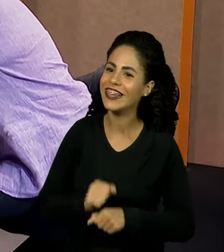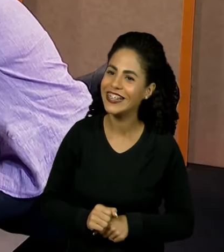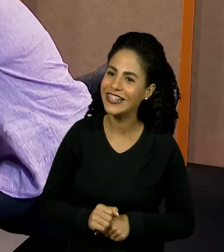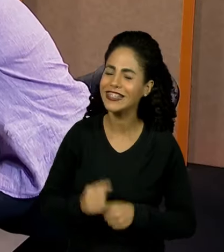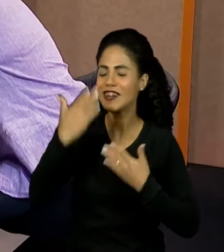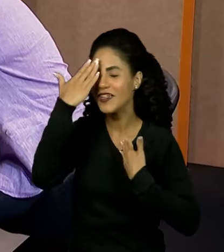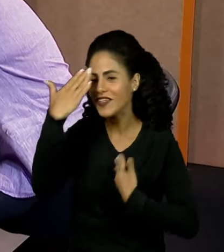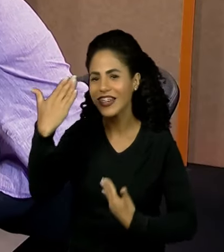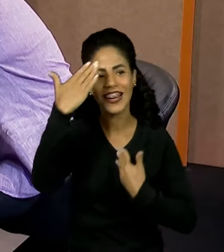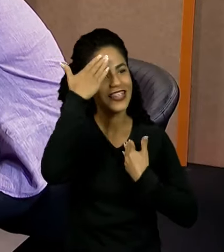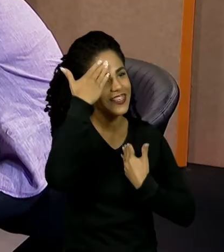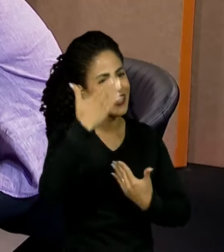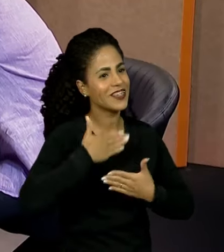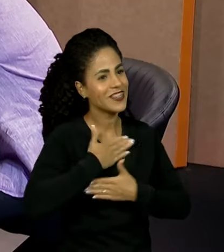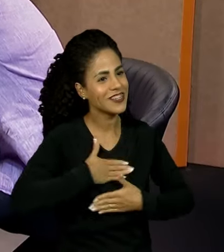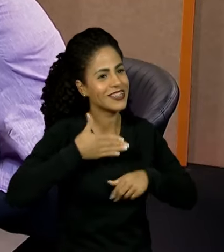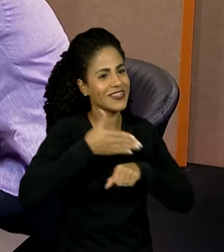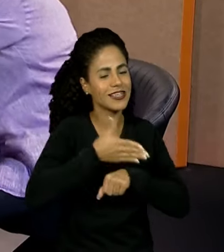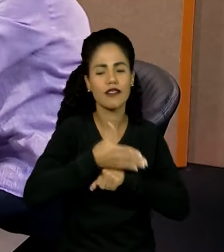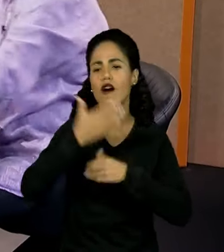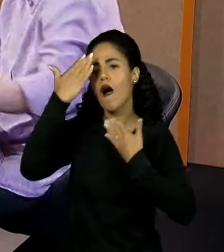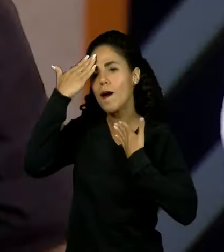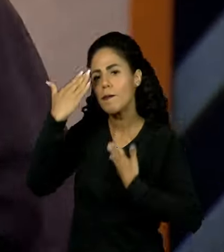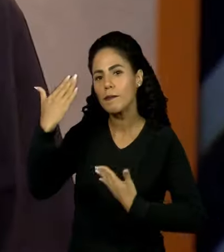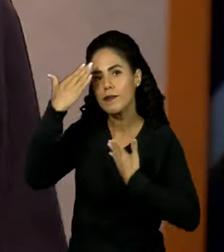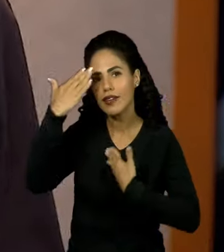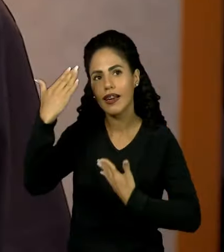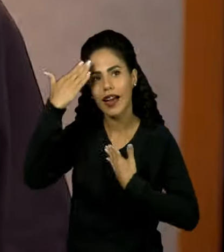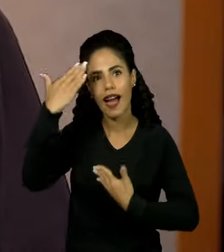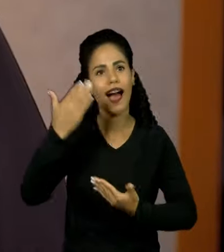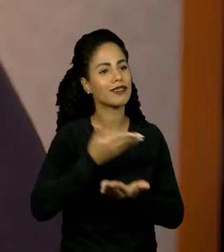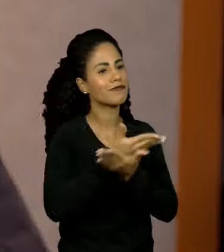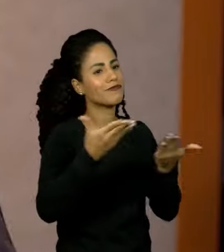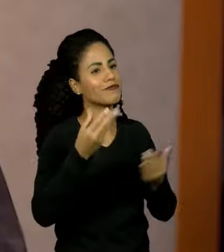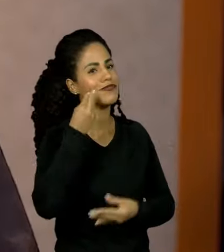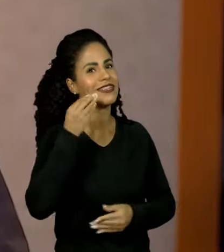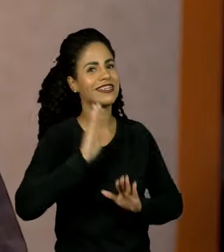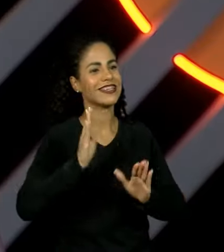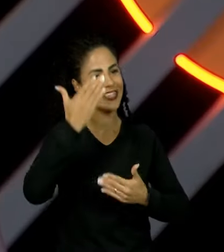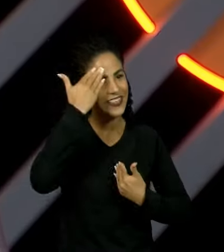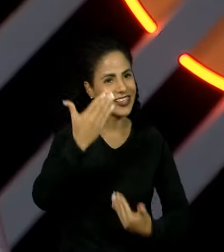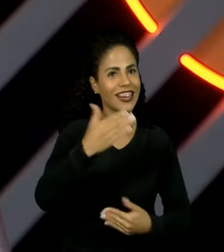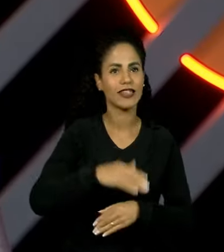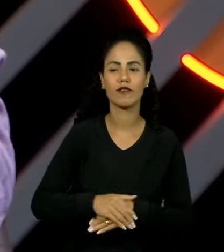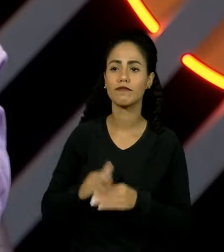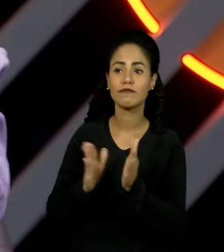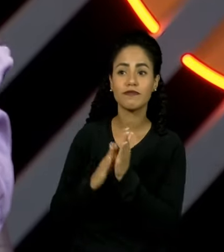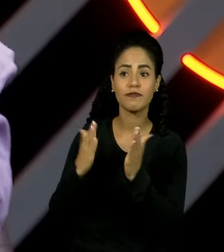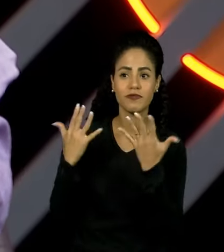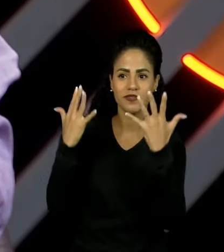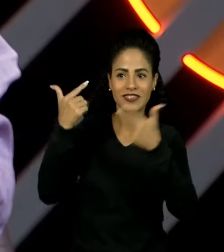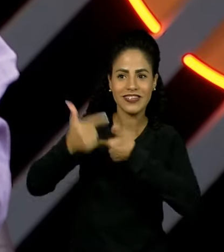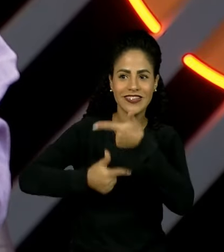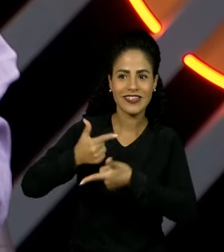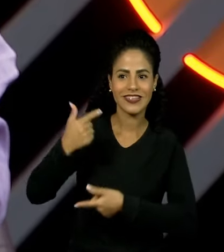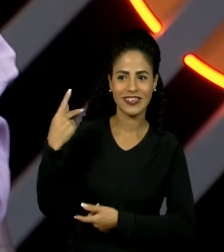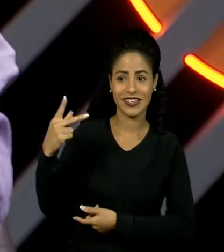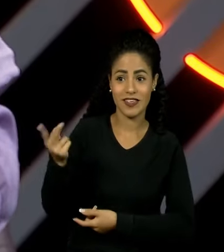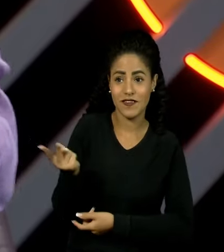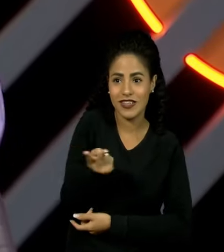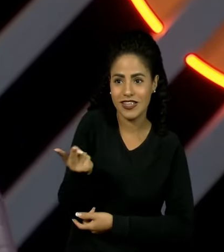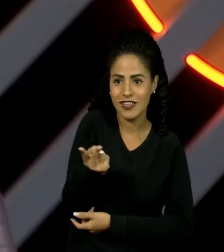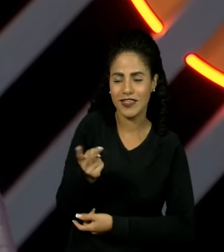Muito obrigado, é um prazer. Muito obrigado. Agradece. Você e toda a sua equipe aí. Obrigado. Parabéns pelo trabalho de vocês